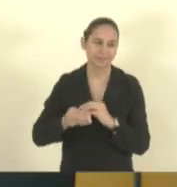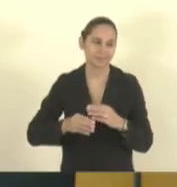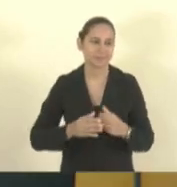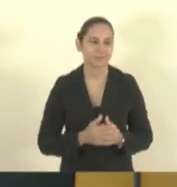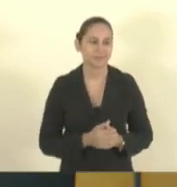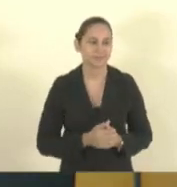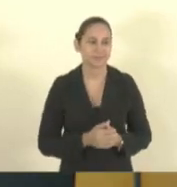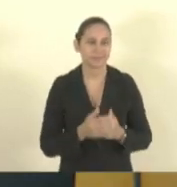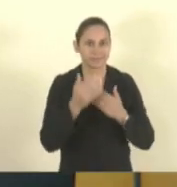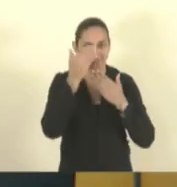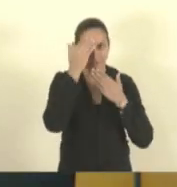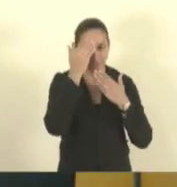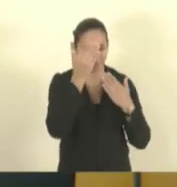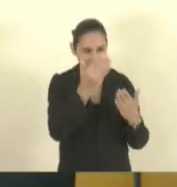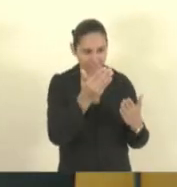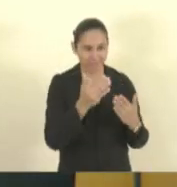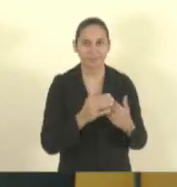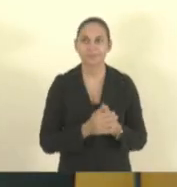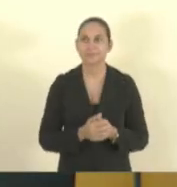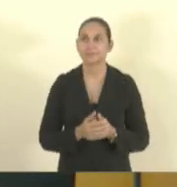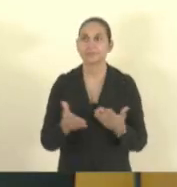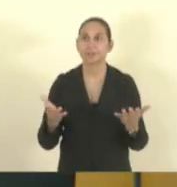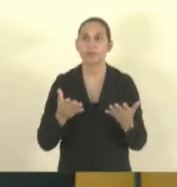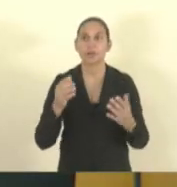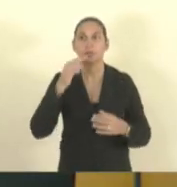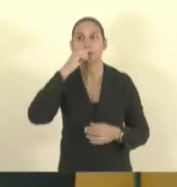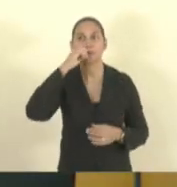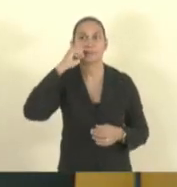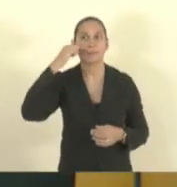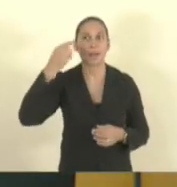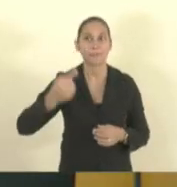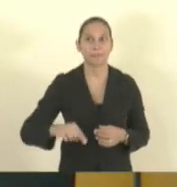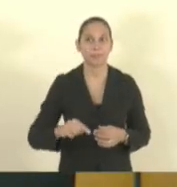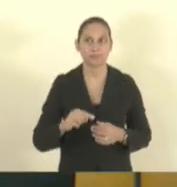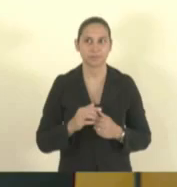Obrigado. Obrigado, deputado Tiago Hoff. Então, com a palavra, deputado Capitão Assunção.